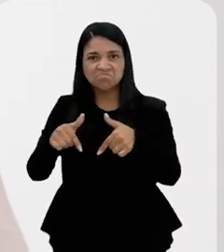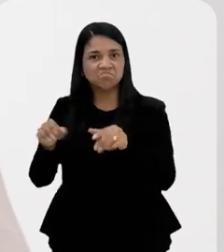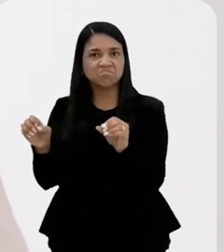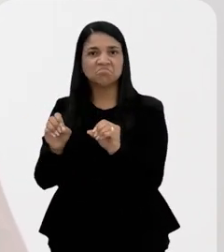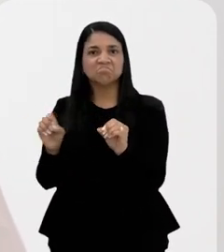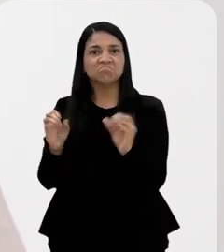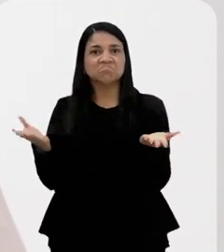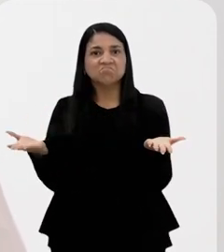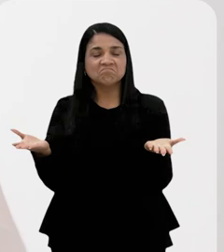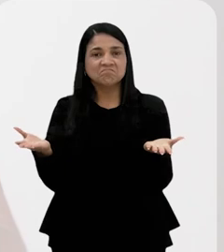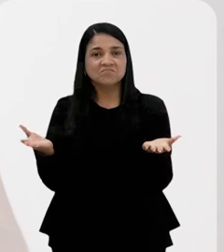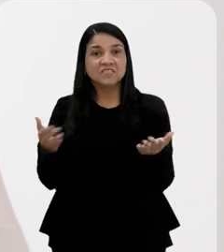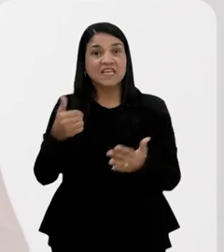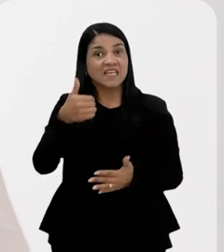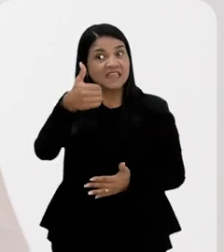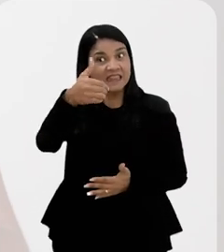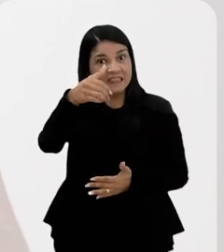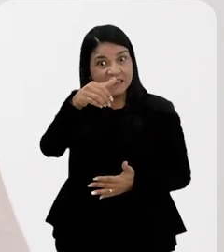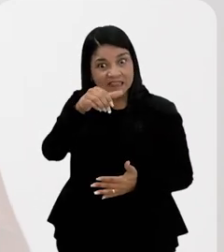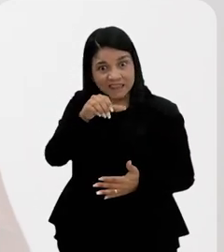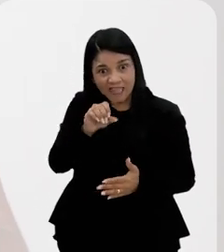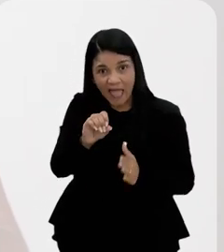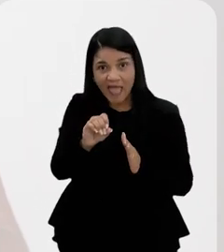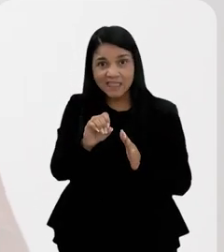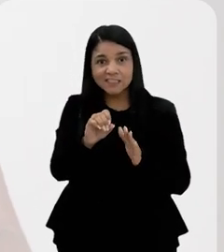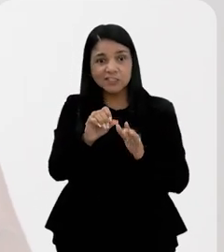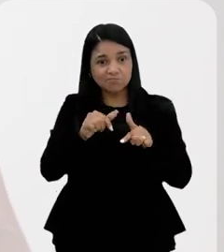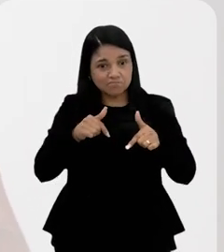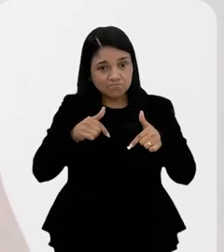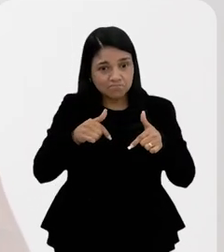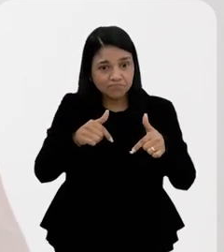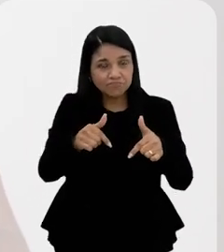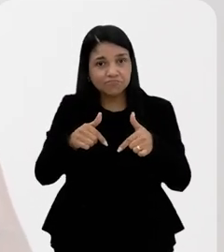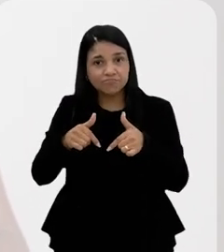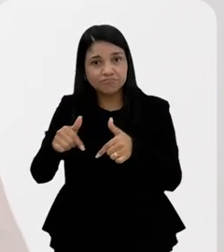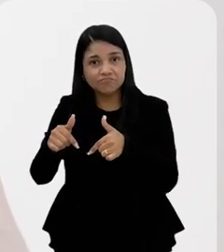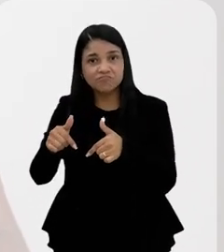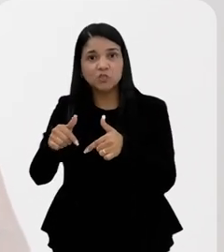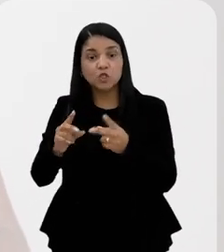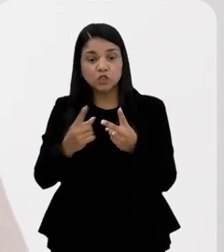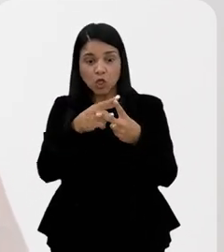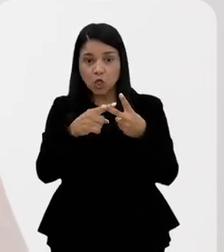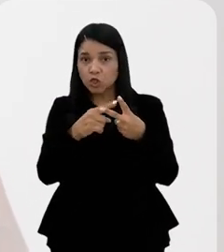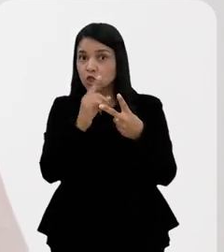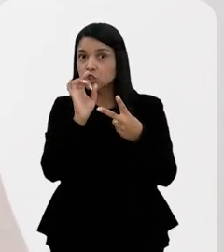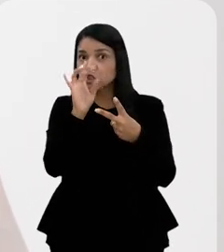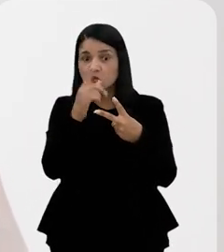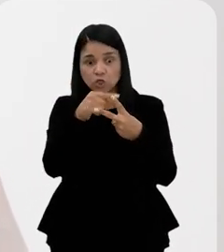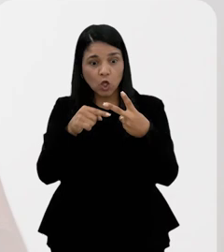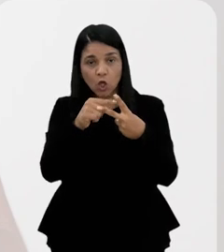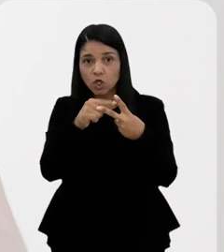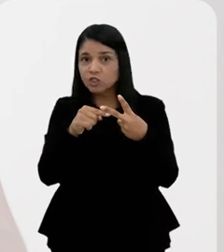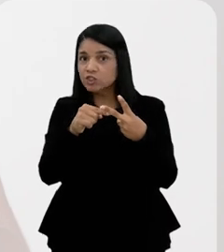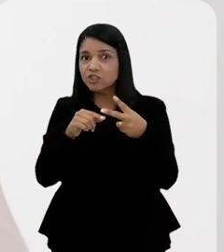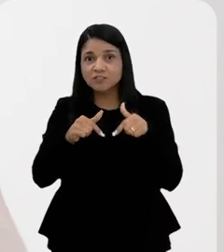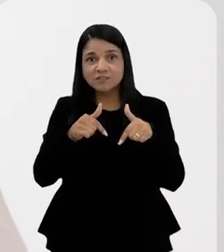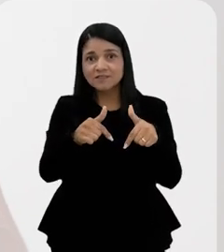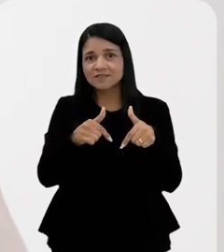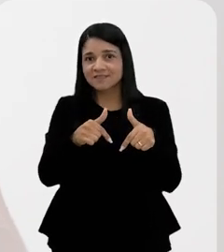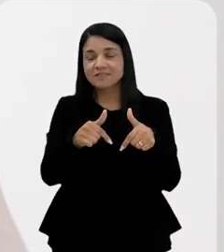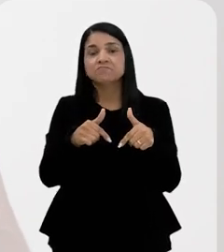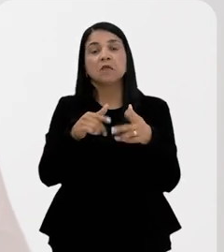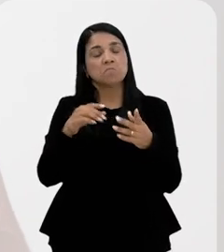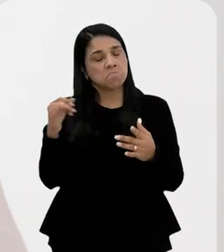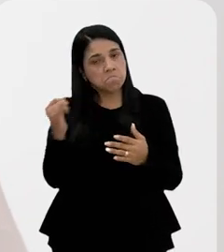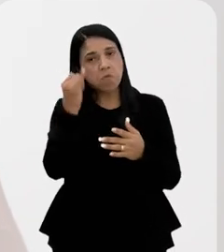instrumentos implementados. São dez instrumentos e apenas dois começaram a implementação. Então, daremos um